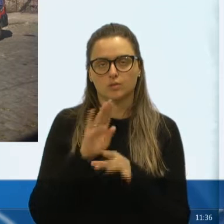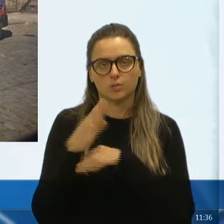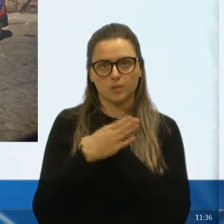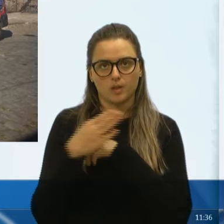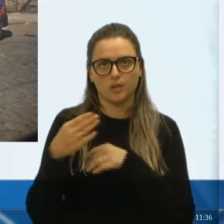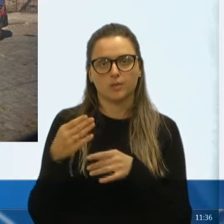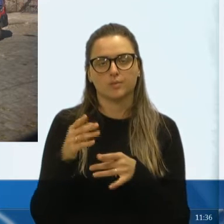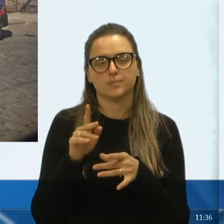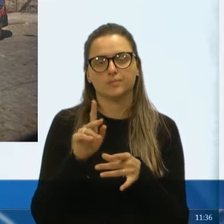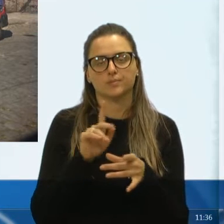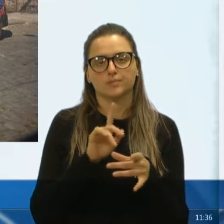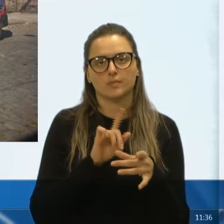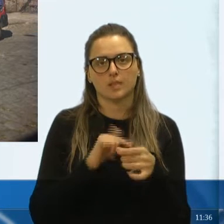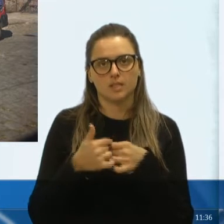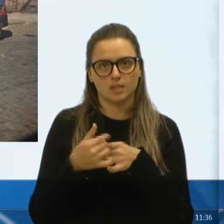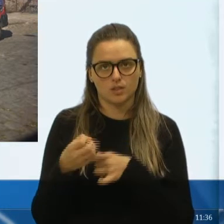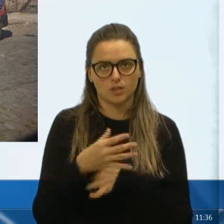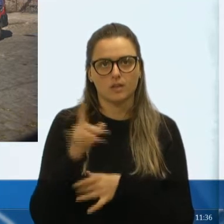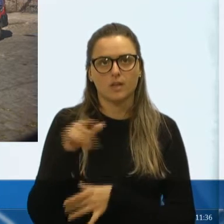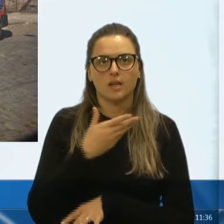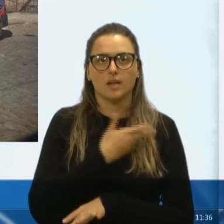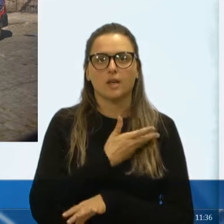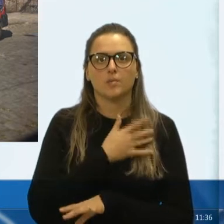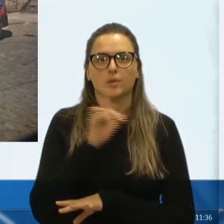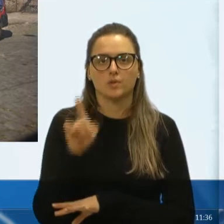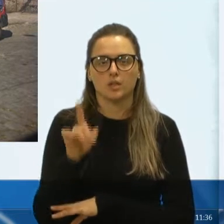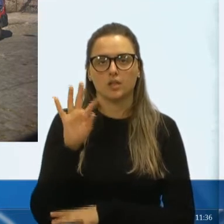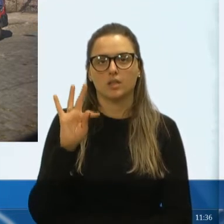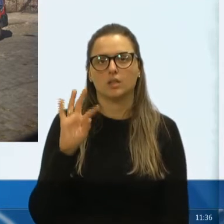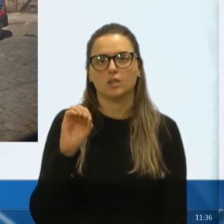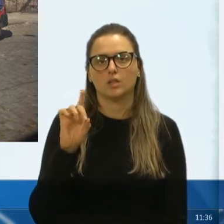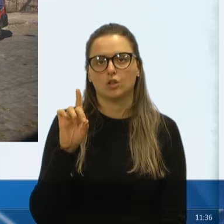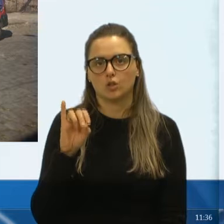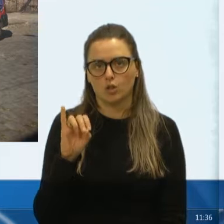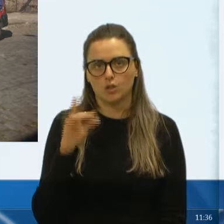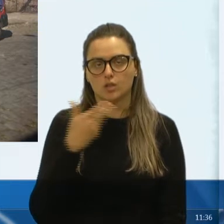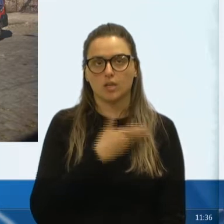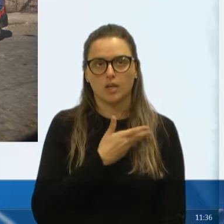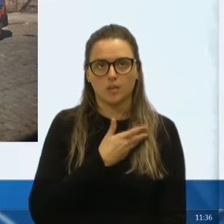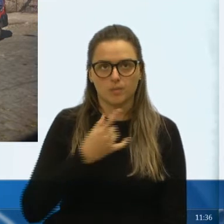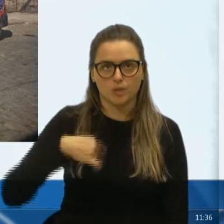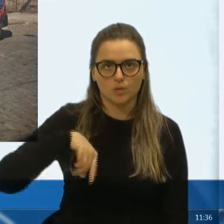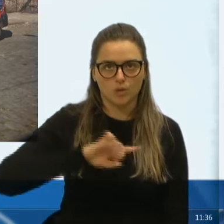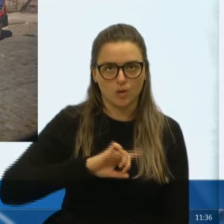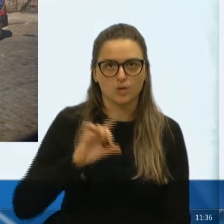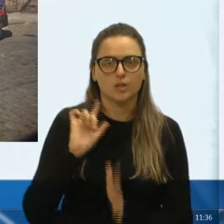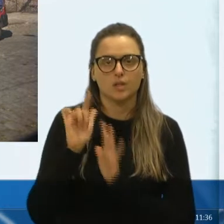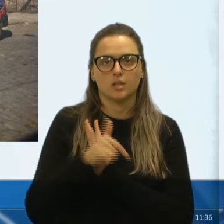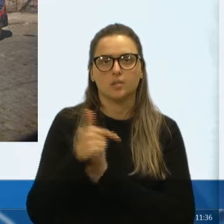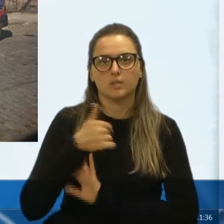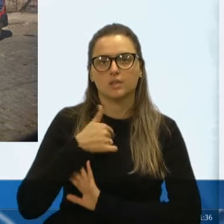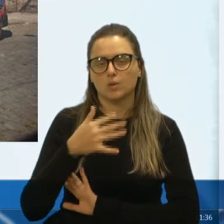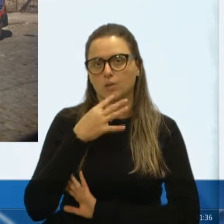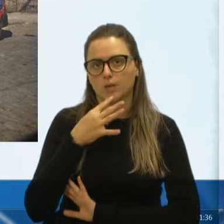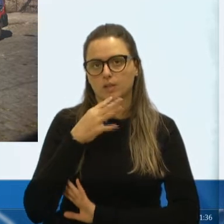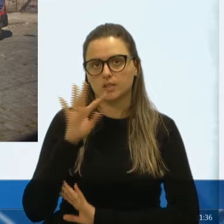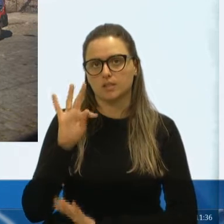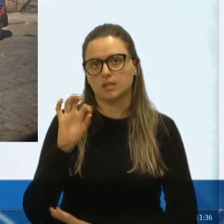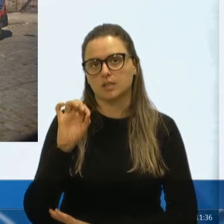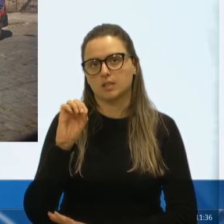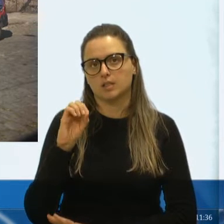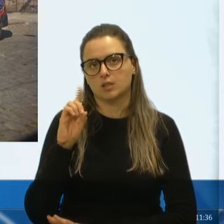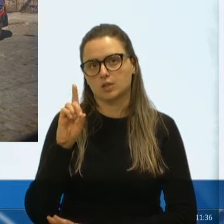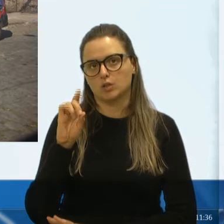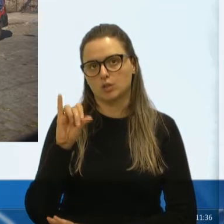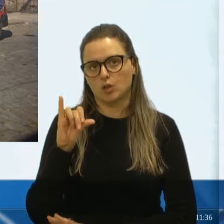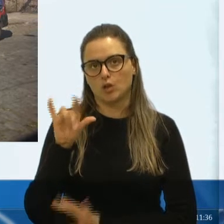Viega, que é o amigo dele, conhecido pelo Todd, Todd, o grande amigo nosso, depois, acabei conhecendo o Todd há bastante tempo,